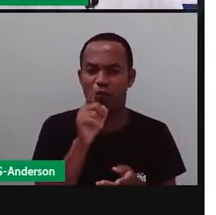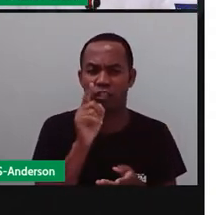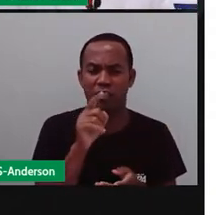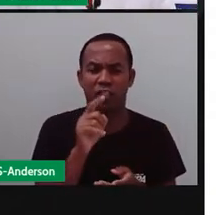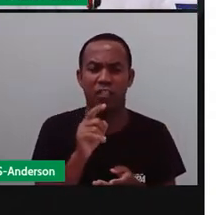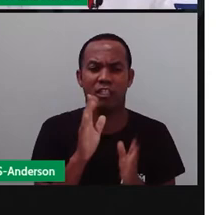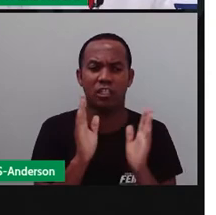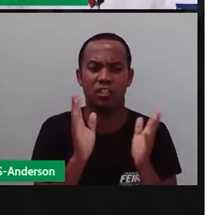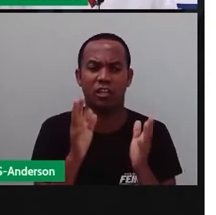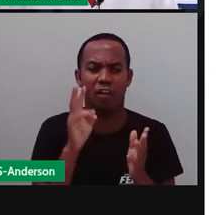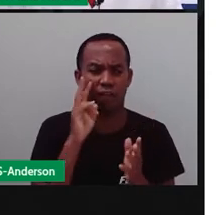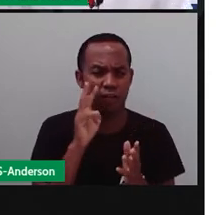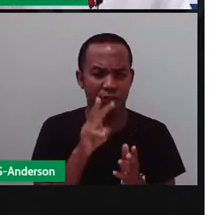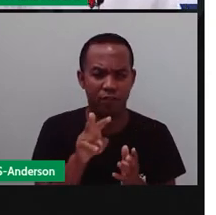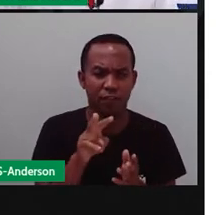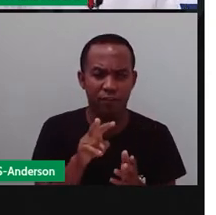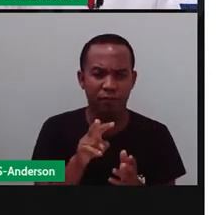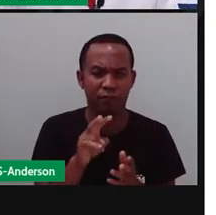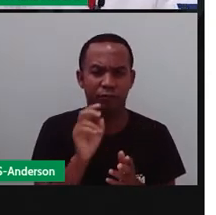nos assistindo agora,